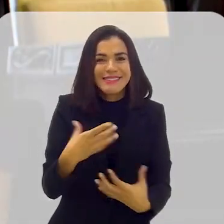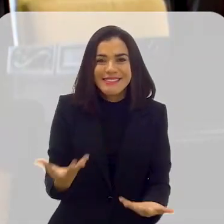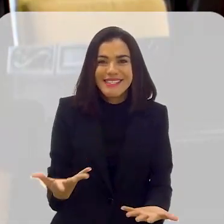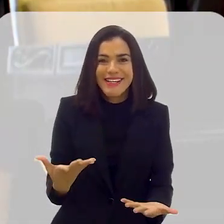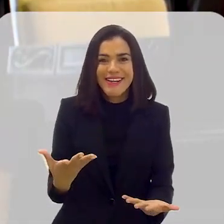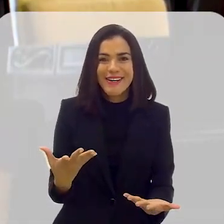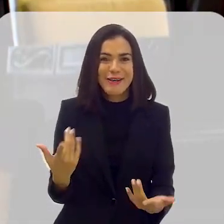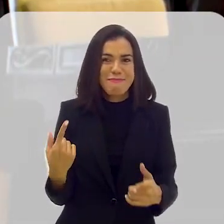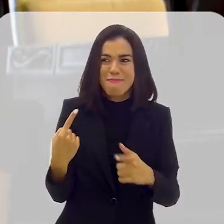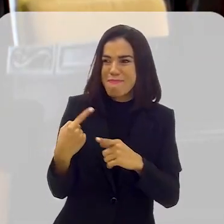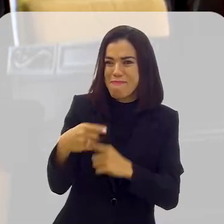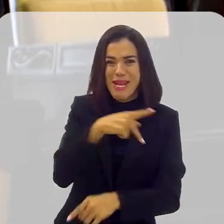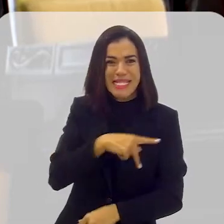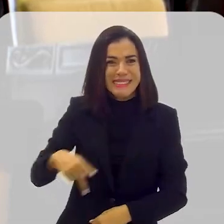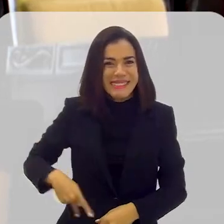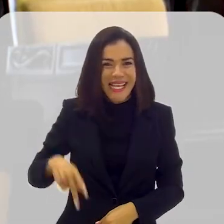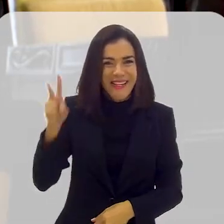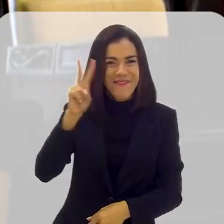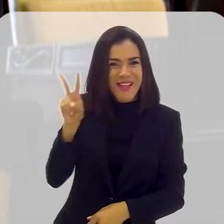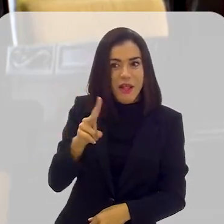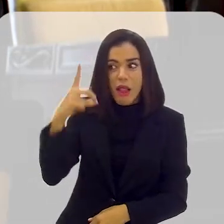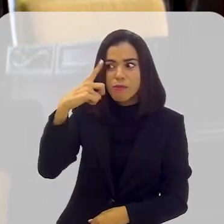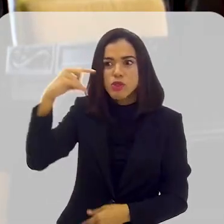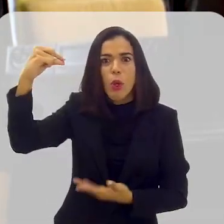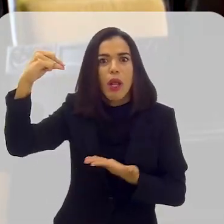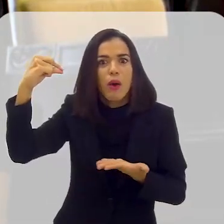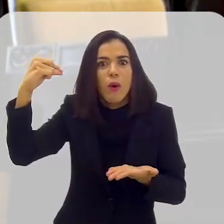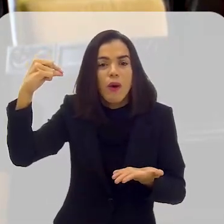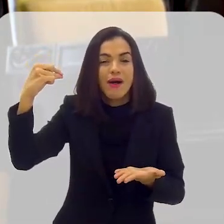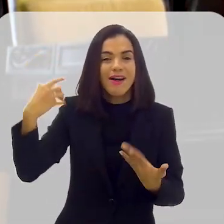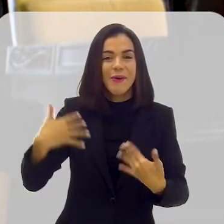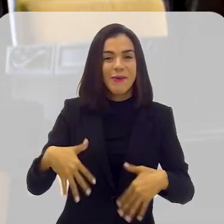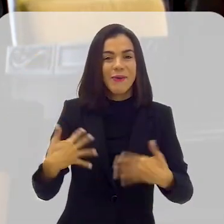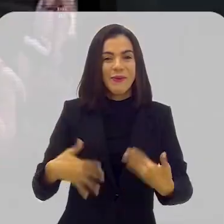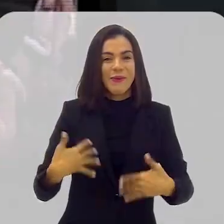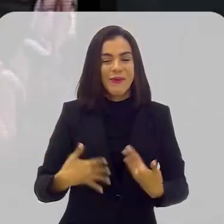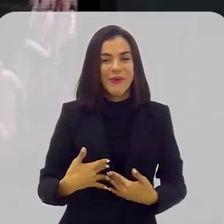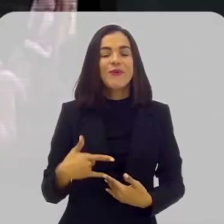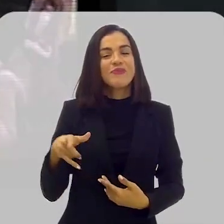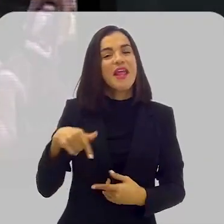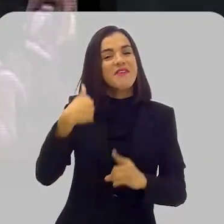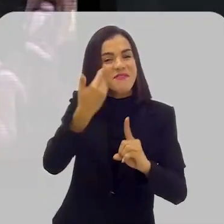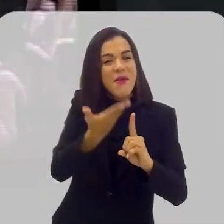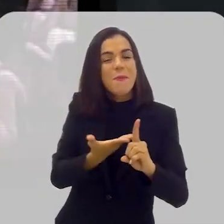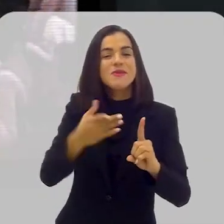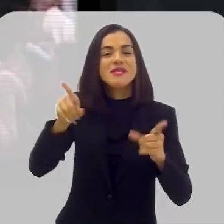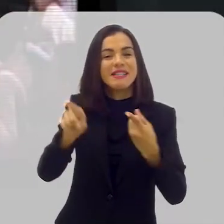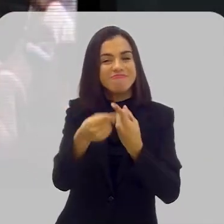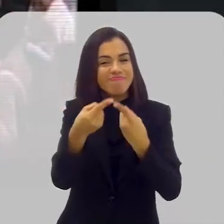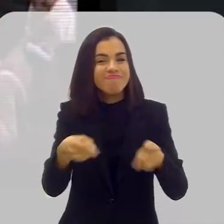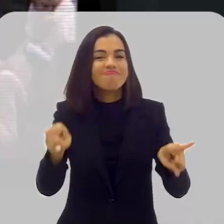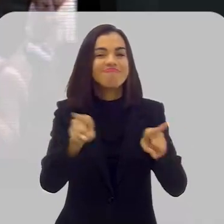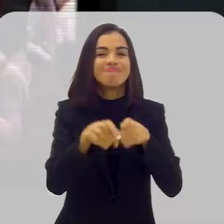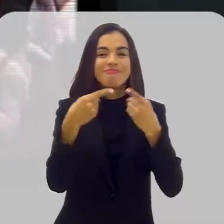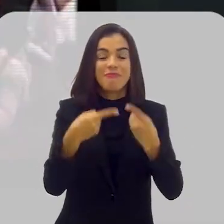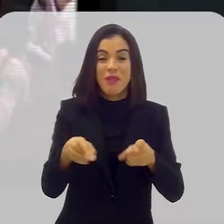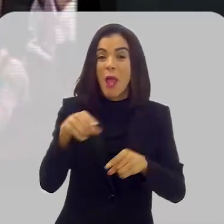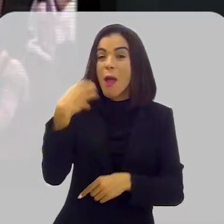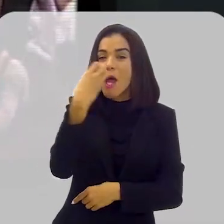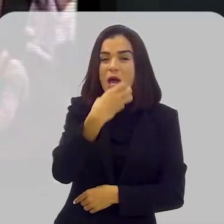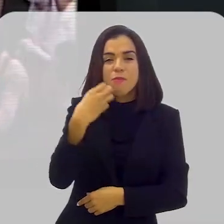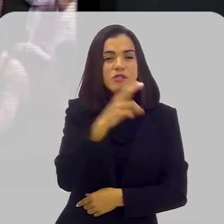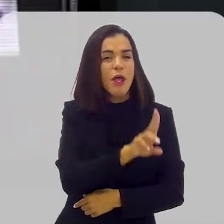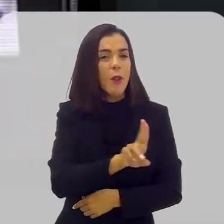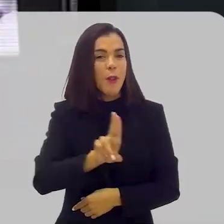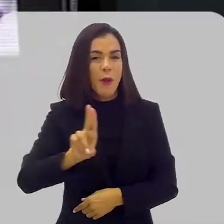aconteceu isso, a primeira vez foi ser recebido pelo presidente da República, escolhido por ele. Hugo Chávez teve uma homenagem musical